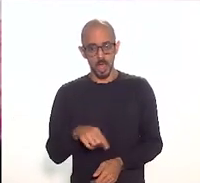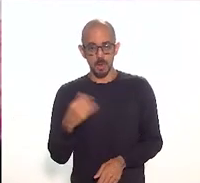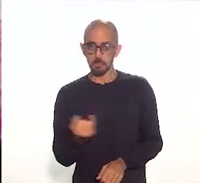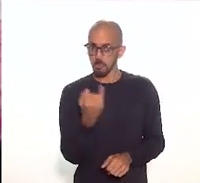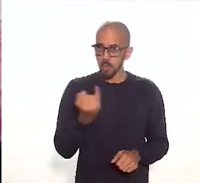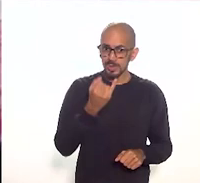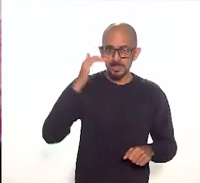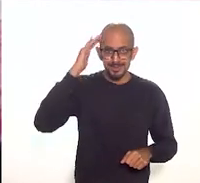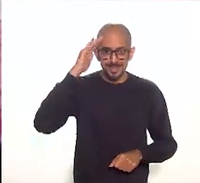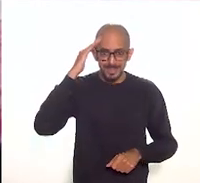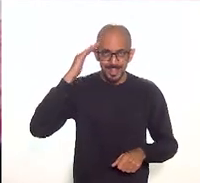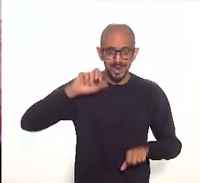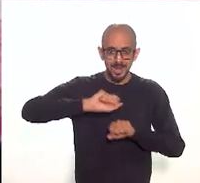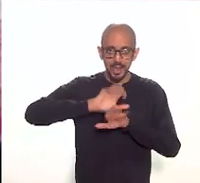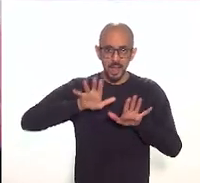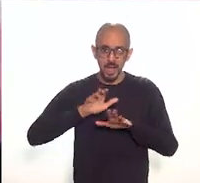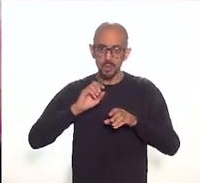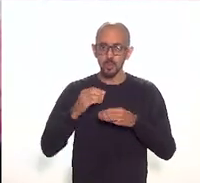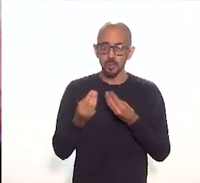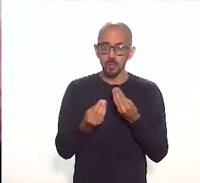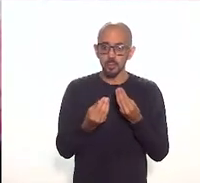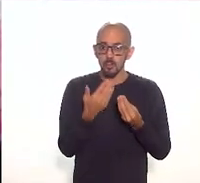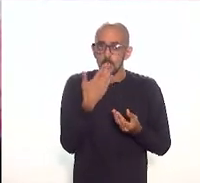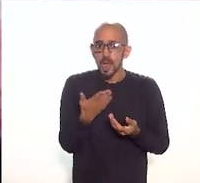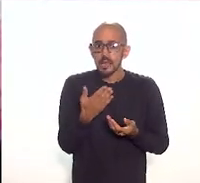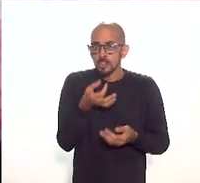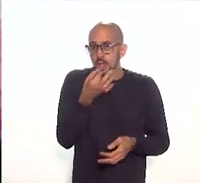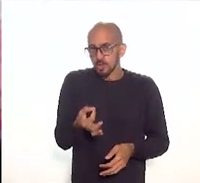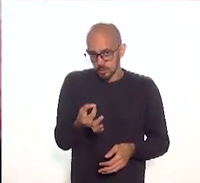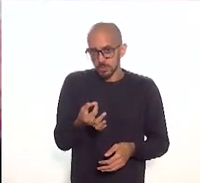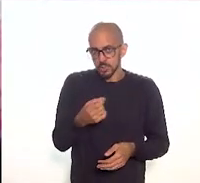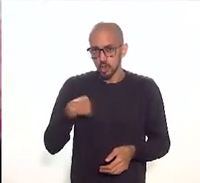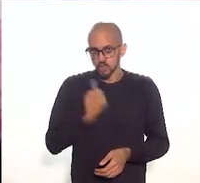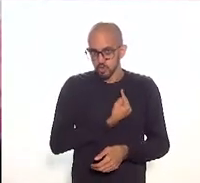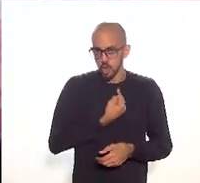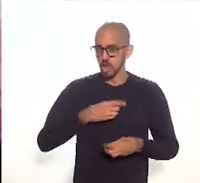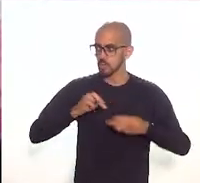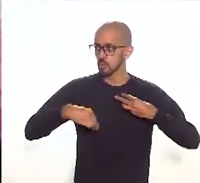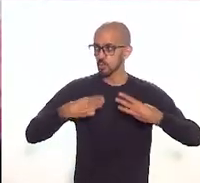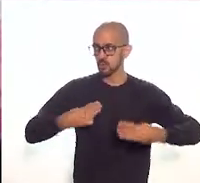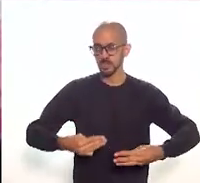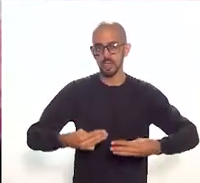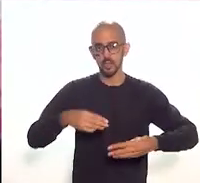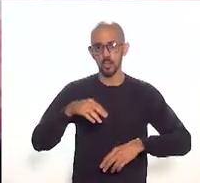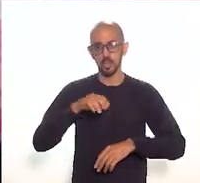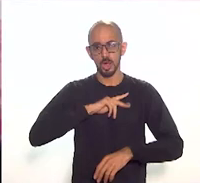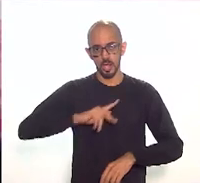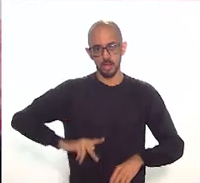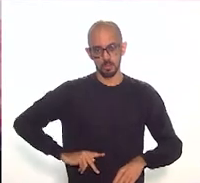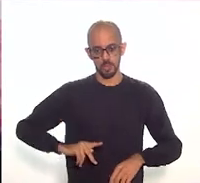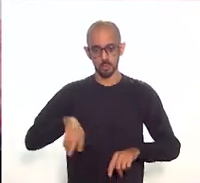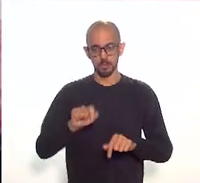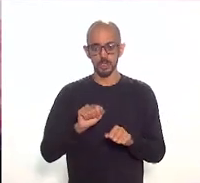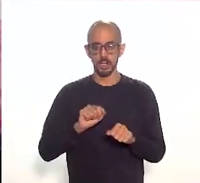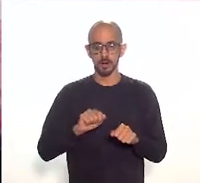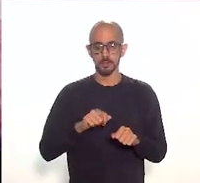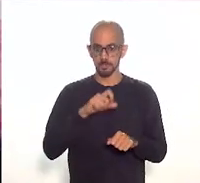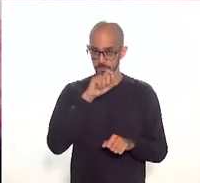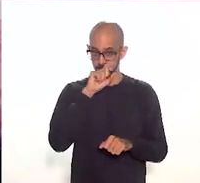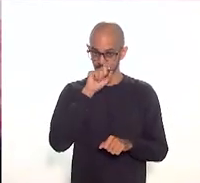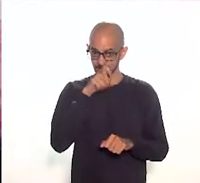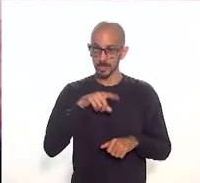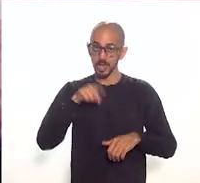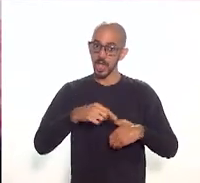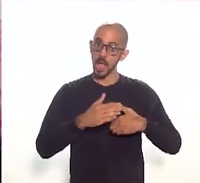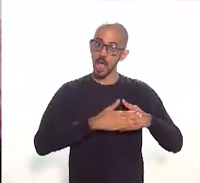compreender as delicadas ponderações do Museu da República que, ao fim e ao cabo, é autor